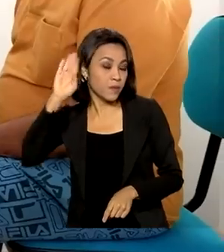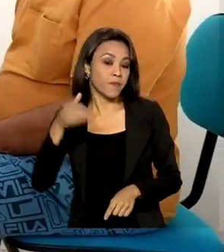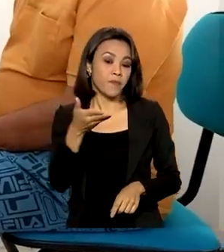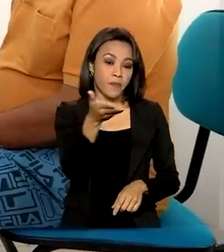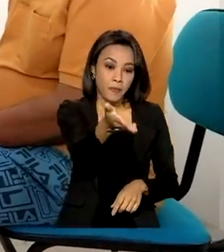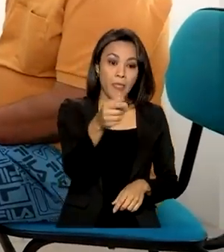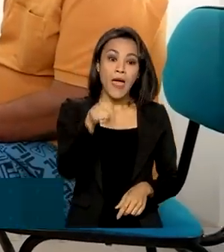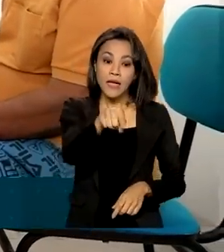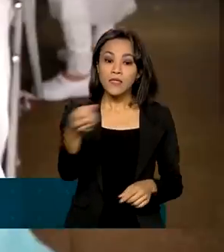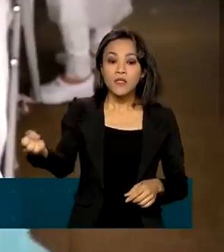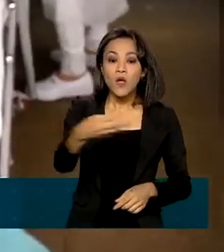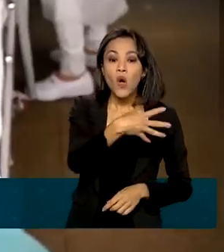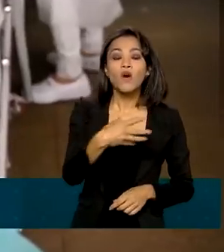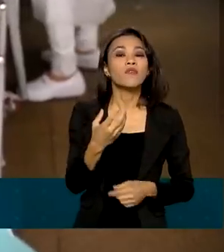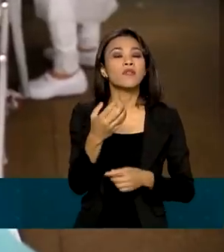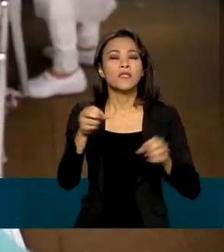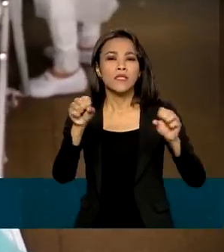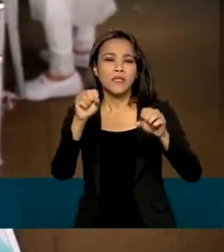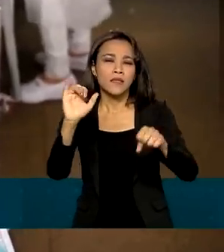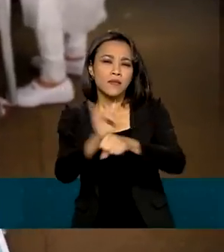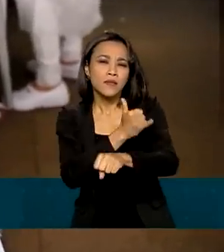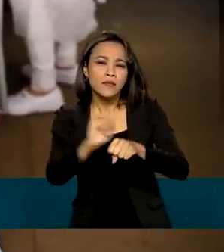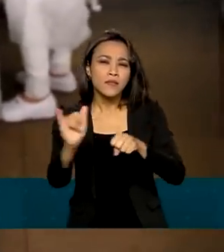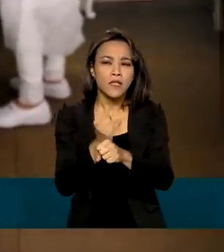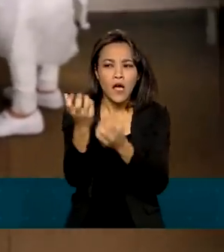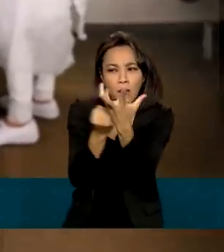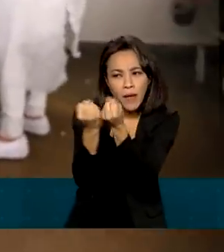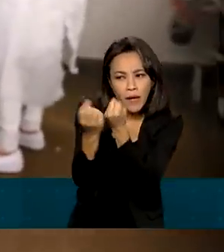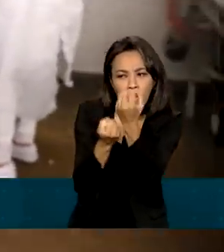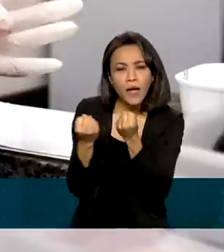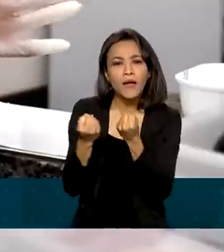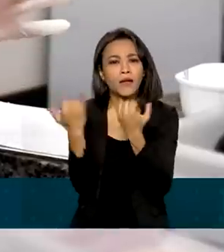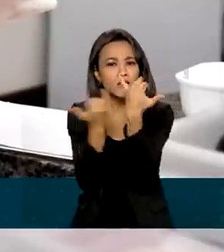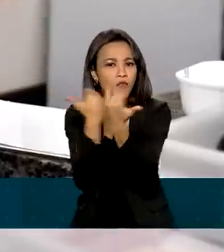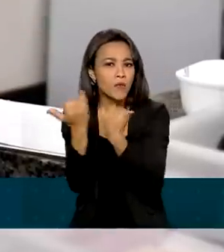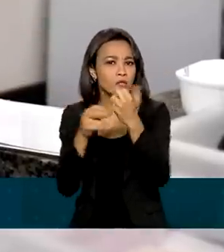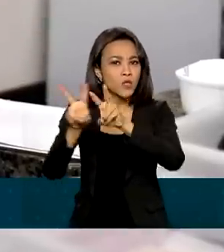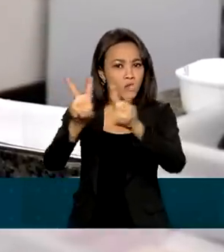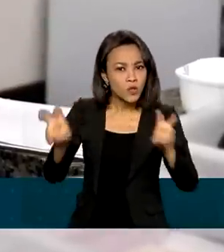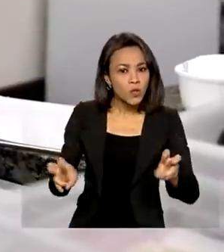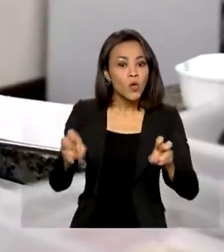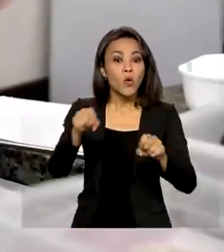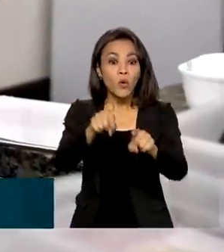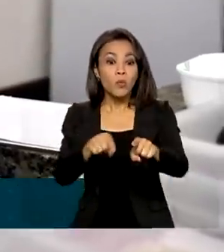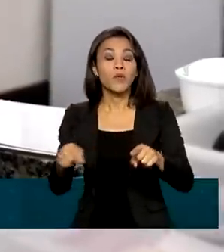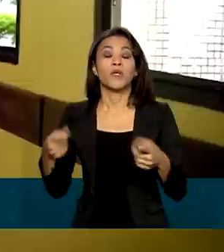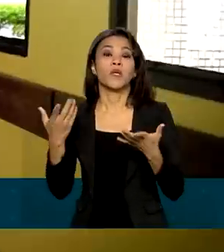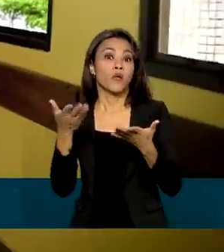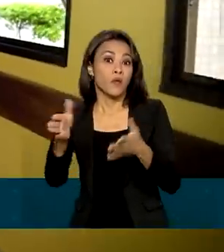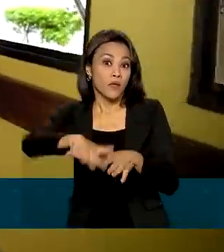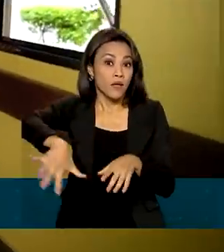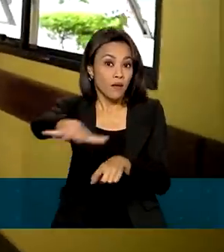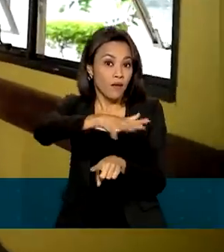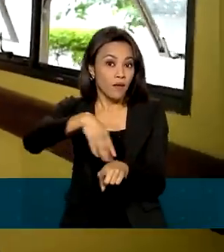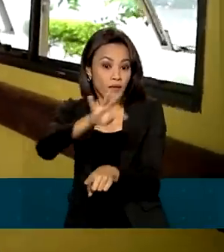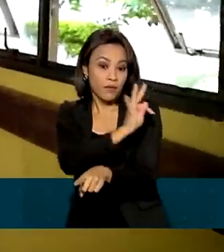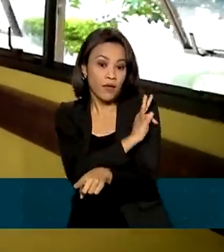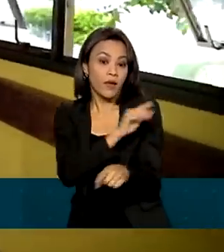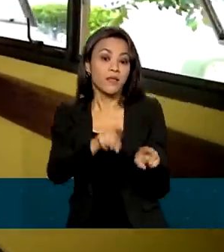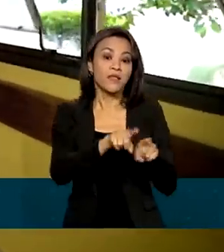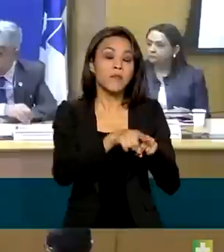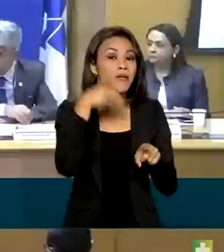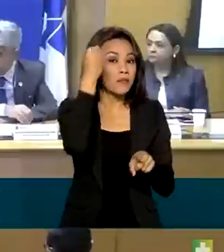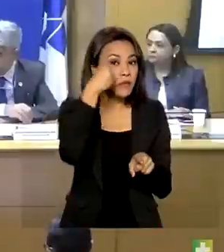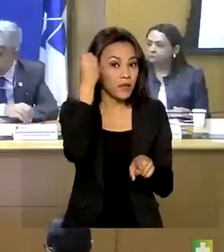vai coletar informações e fornecer dados sobre o nível técnico e a experiência dos profissionais do Sistema Único de